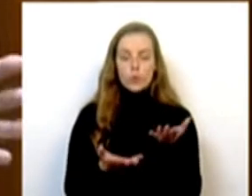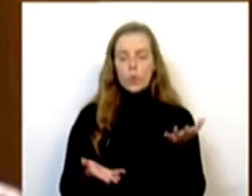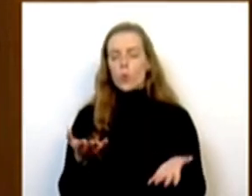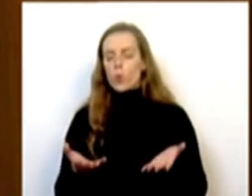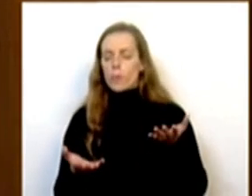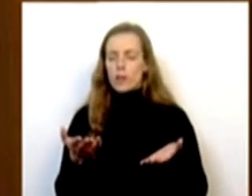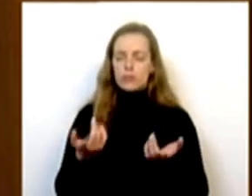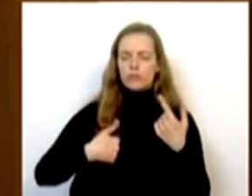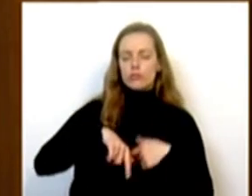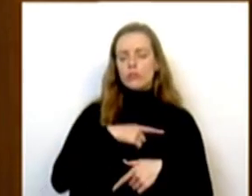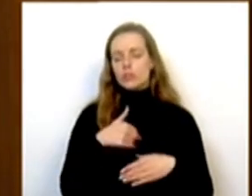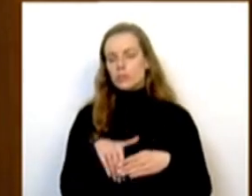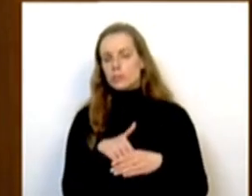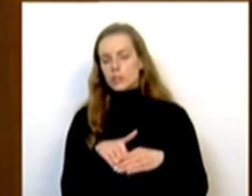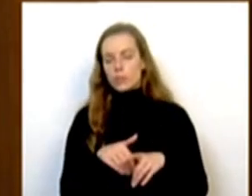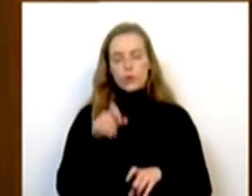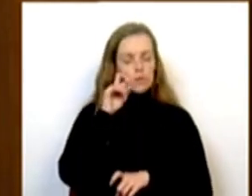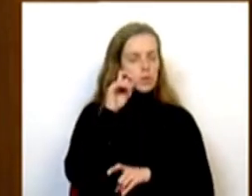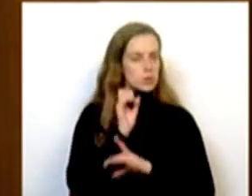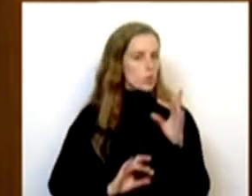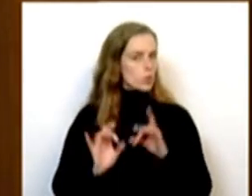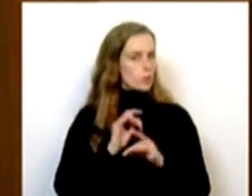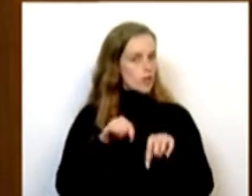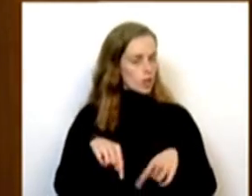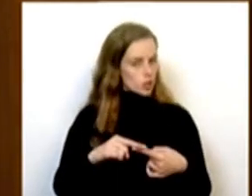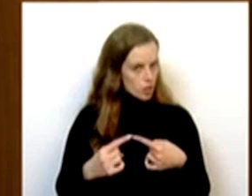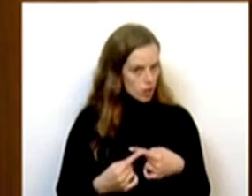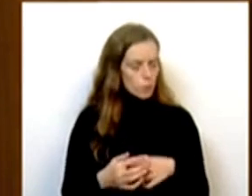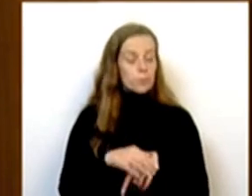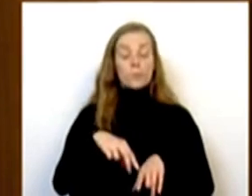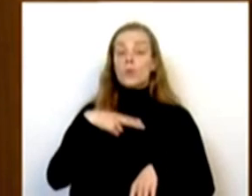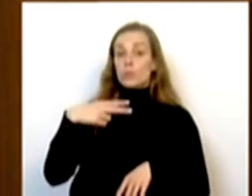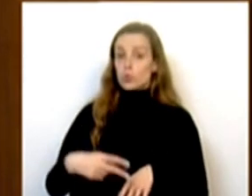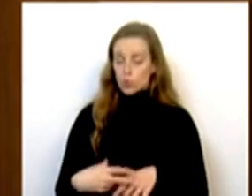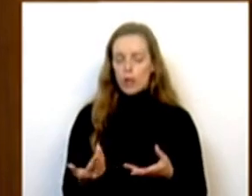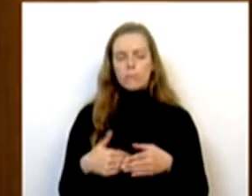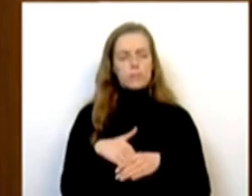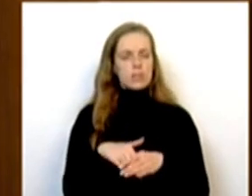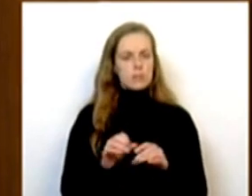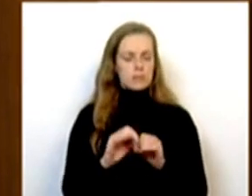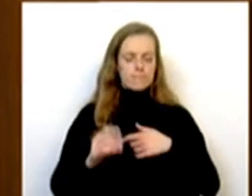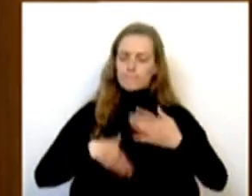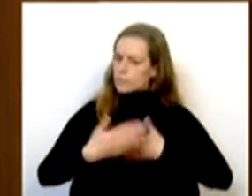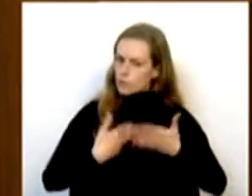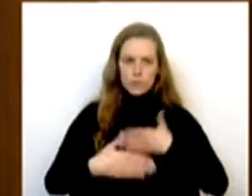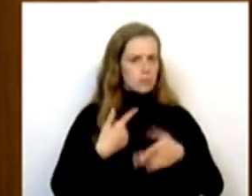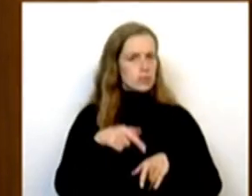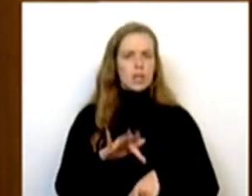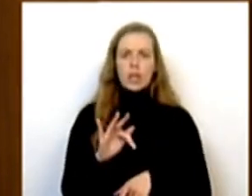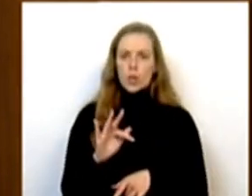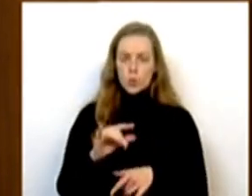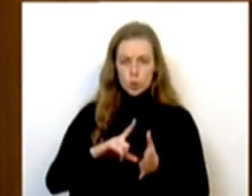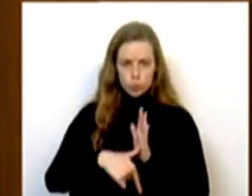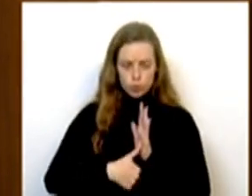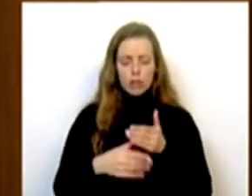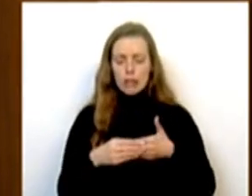fazemos da nossa participação na defesa europeia neste âmbito. Portugal participa, como foi dito, ativamente em 14 projetos, liderando